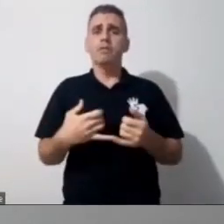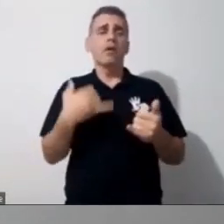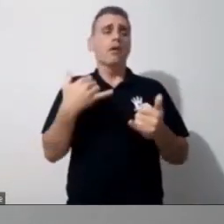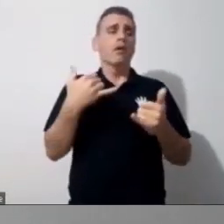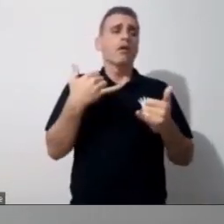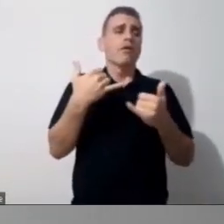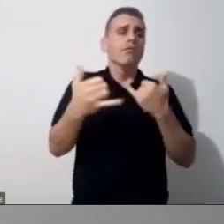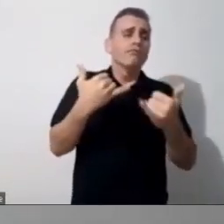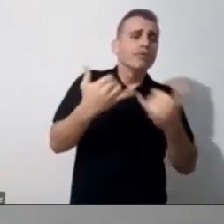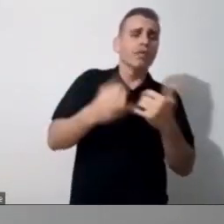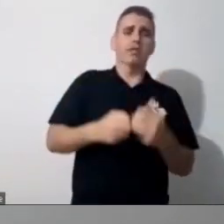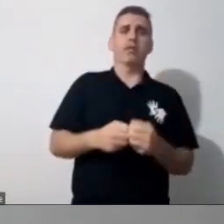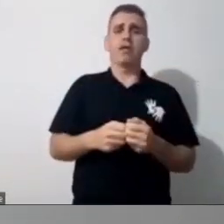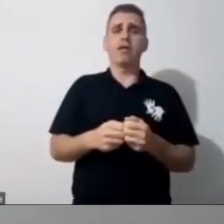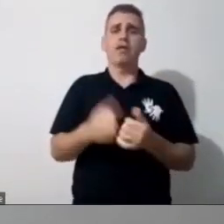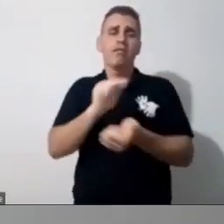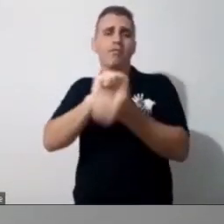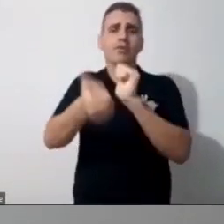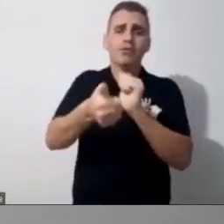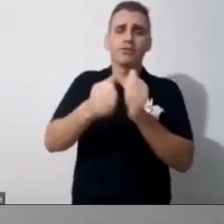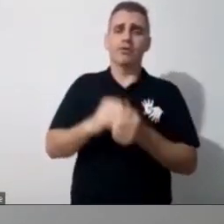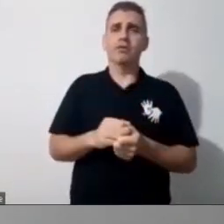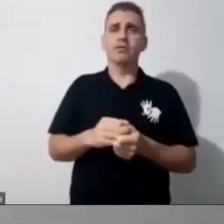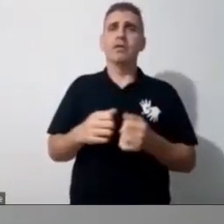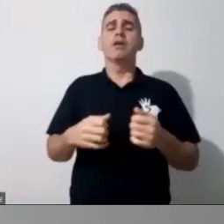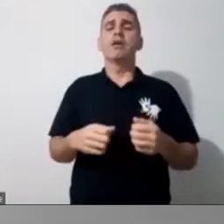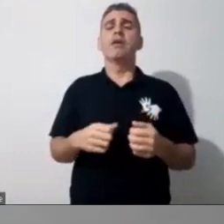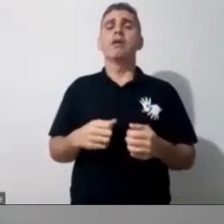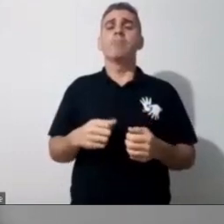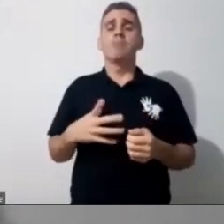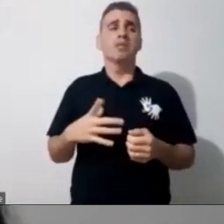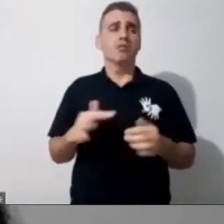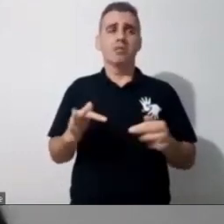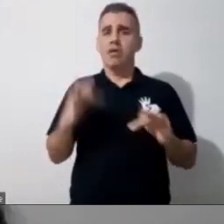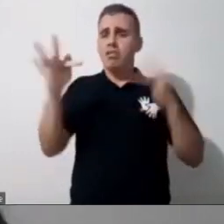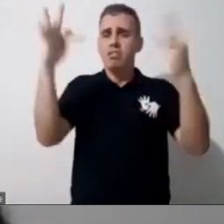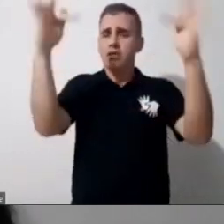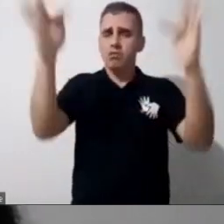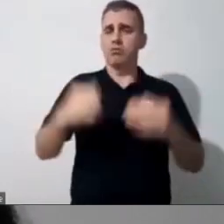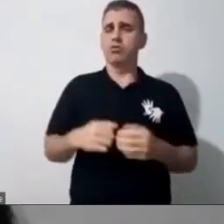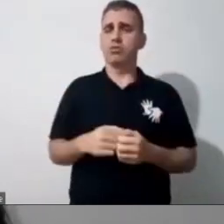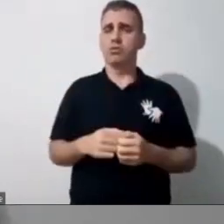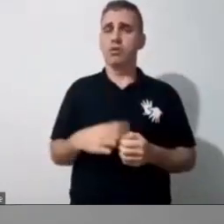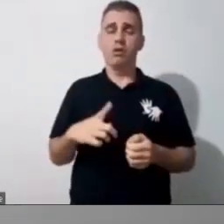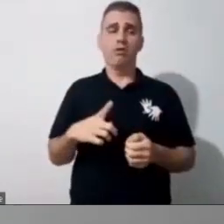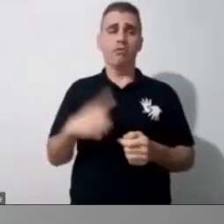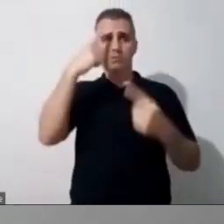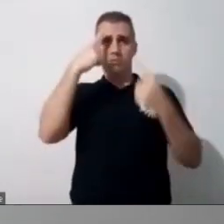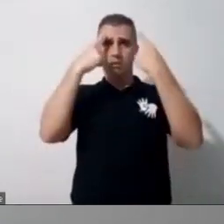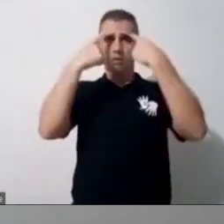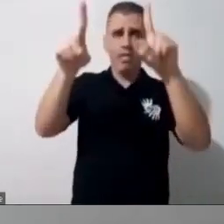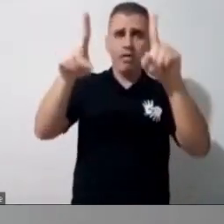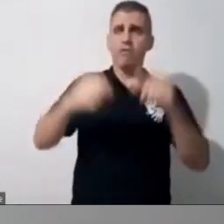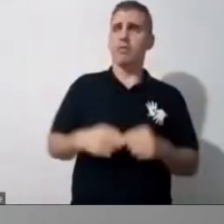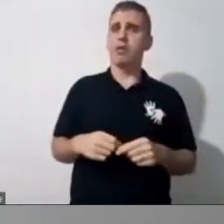aquele aprendizado, e se a tecnologia não veio ali, a gente, a gente já falou sobre isso, vamos reinventar, que forma a gente vai